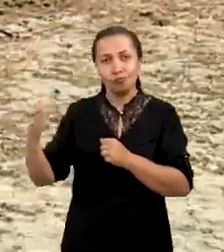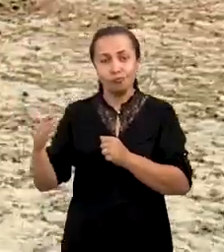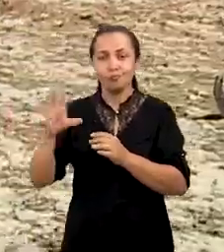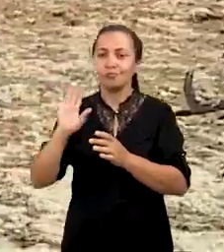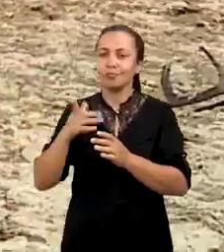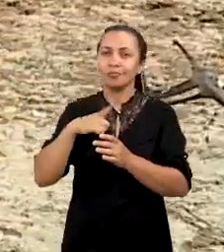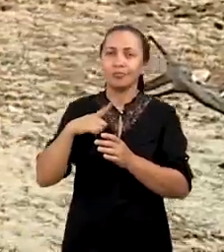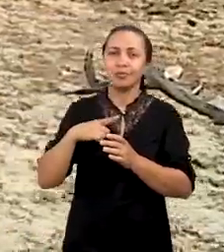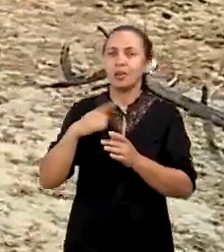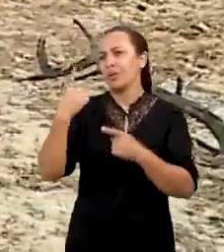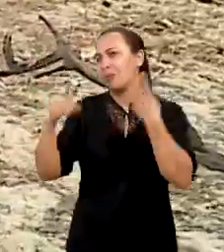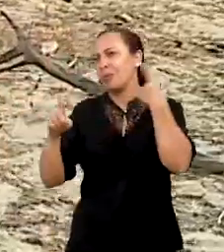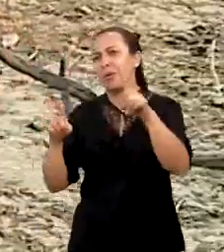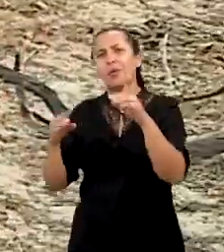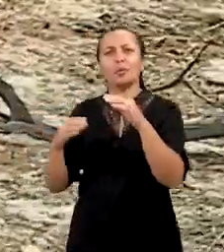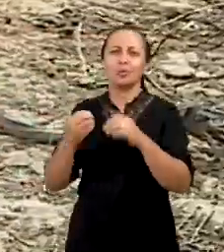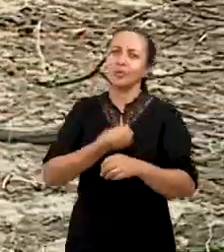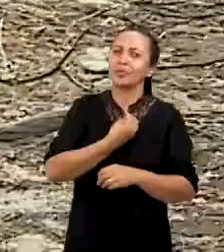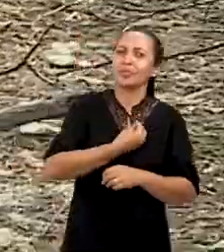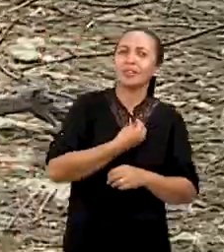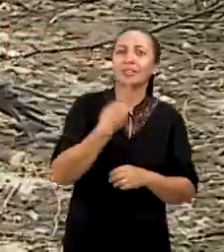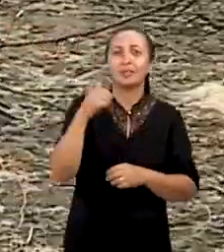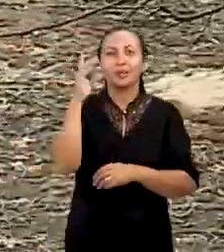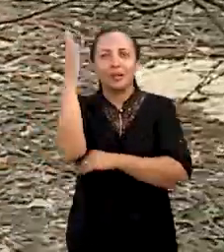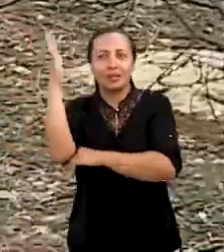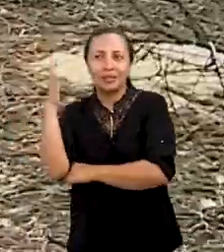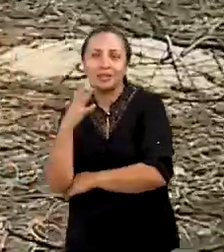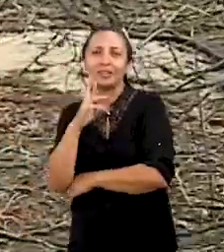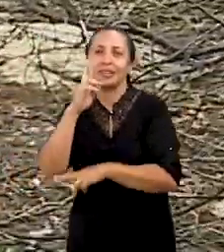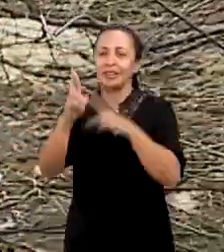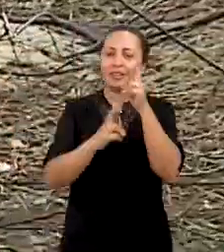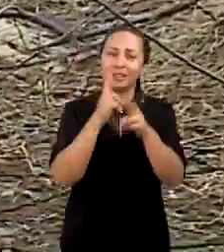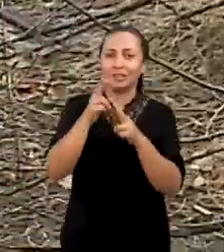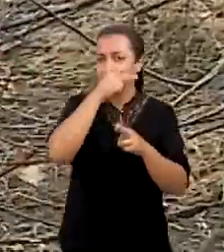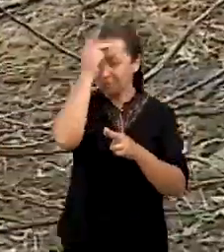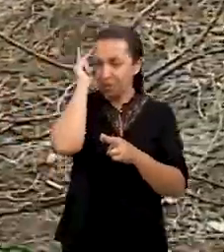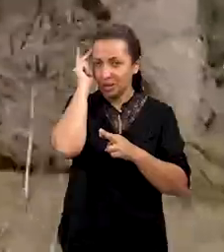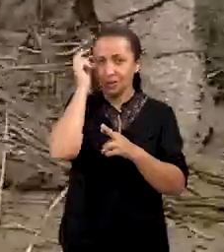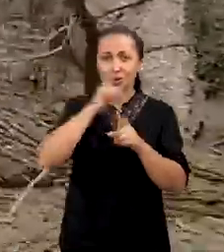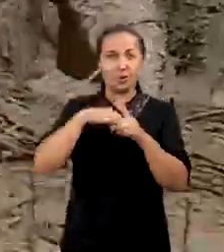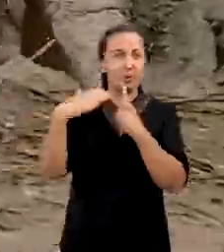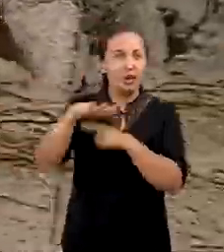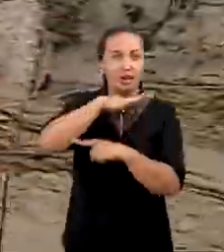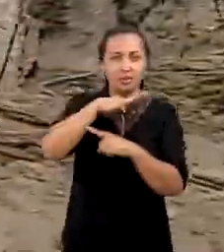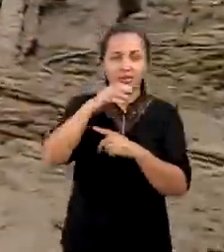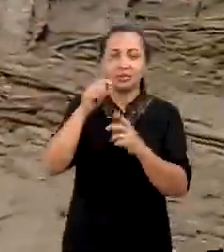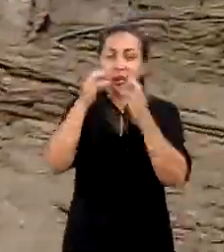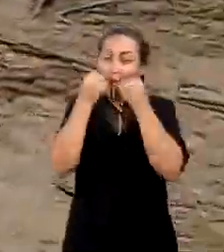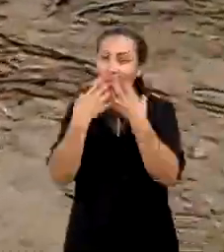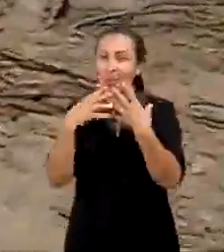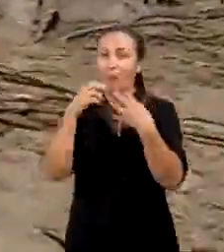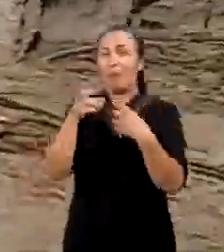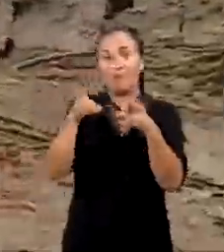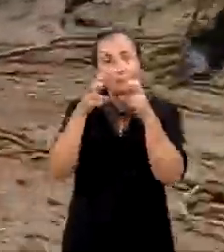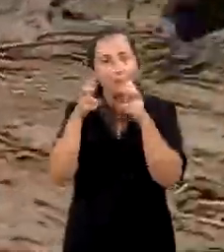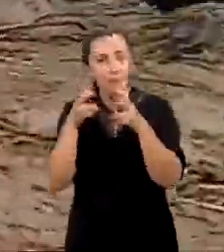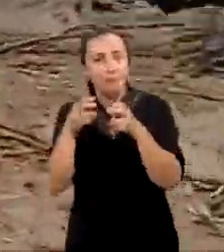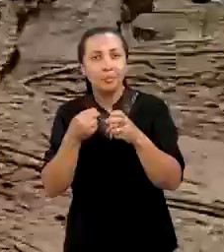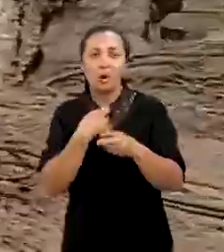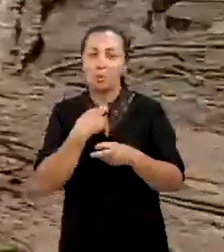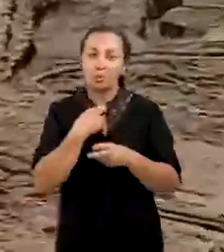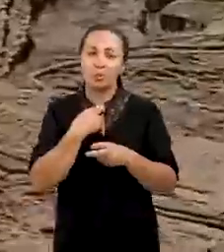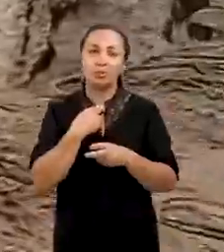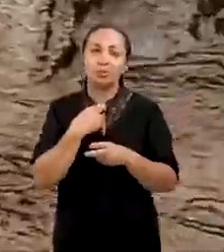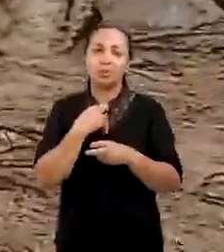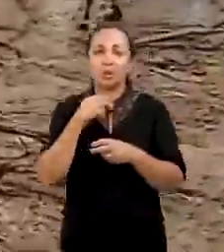seria um outro momento, uma outra paisagem. No final, a gente está falando de relação pessoas e paisagem. E é bom a gente ver uma questão longínqua de ocupação,